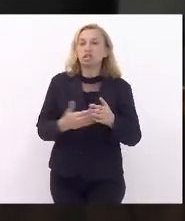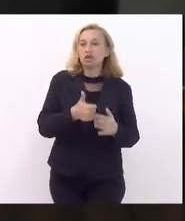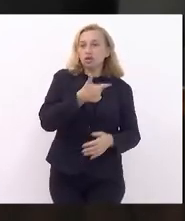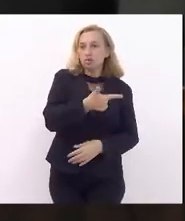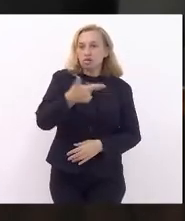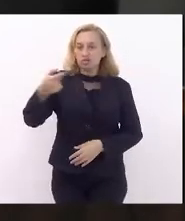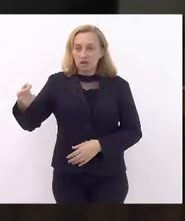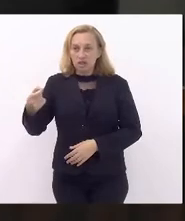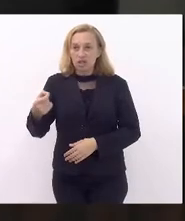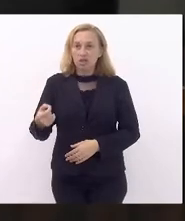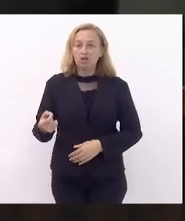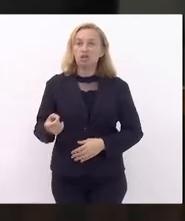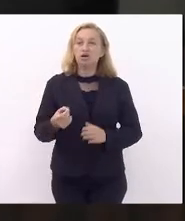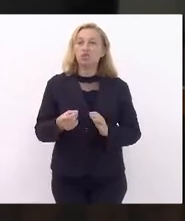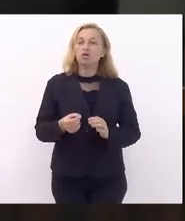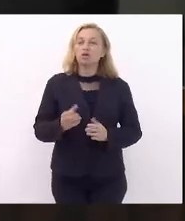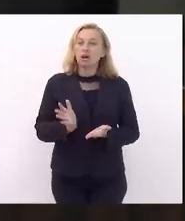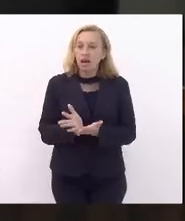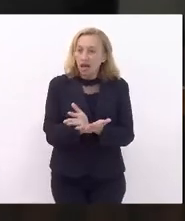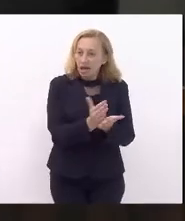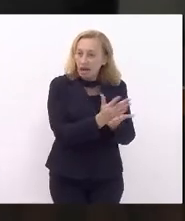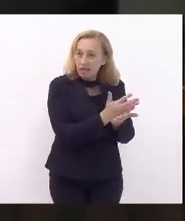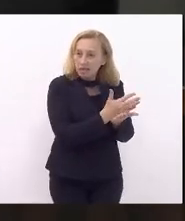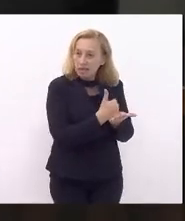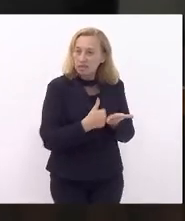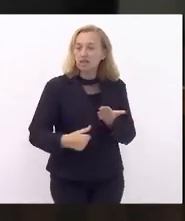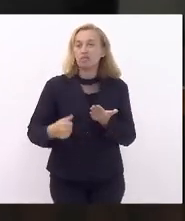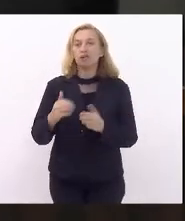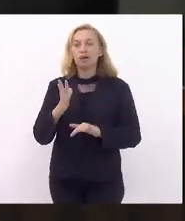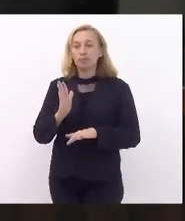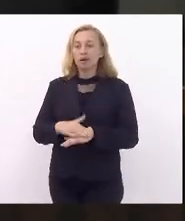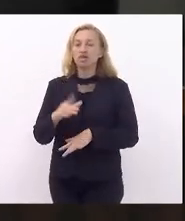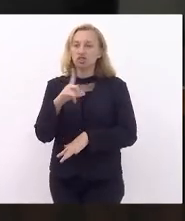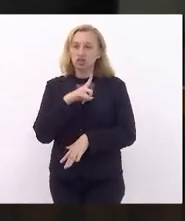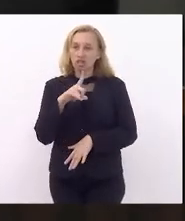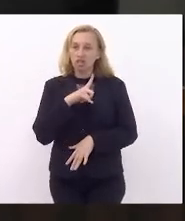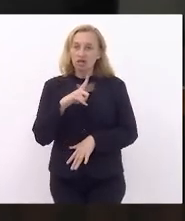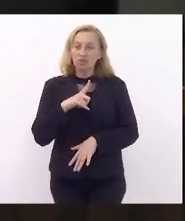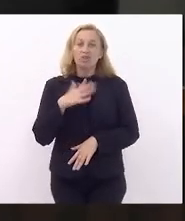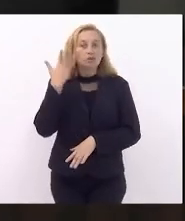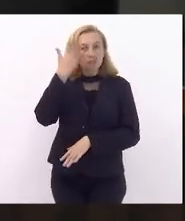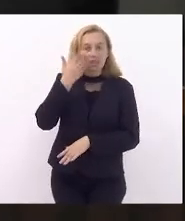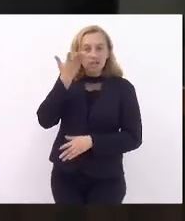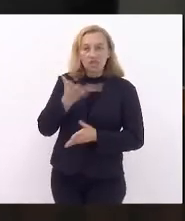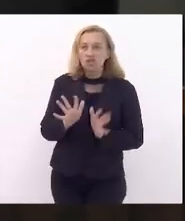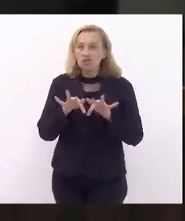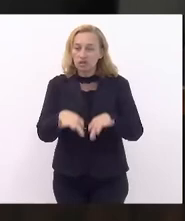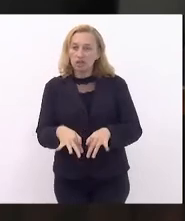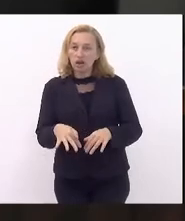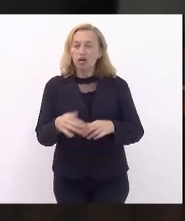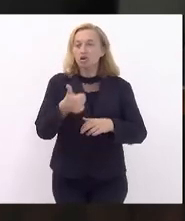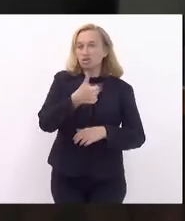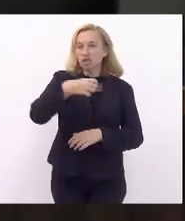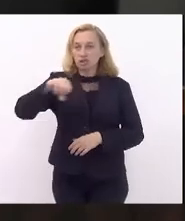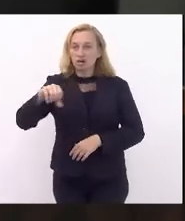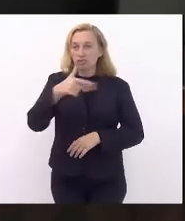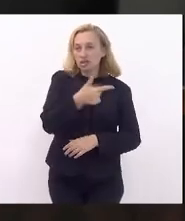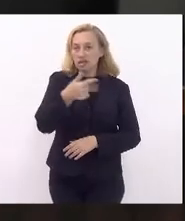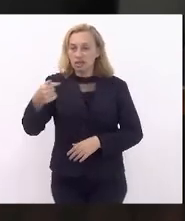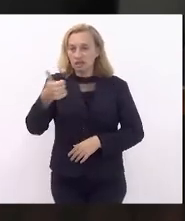aumentou a arrecadação fruto de mensagens que votamos aqui final de 19, 17, 16,